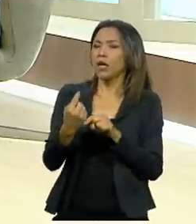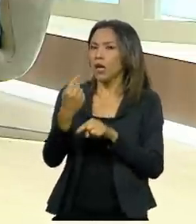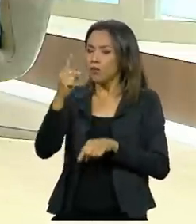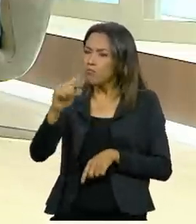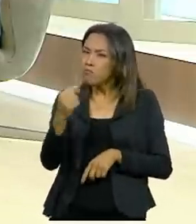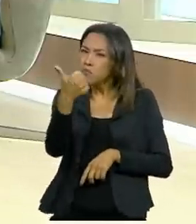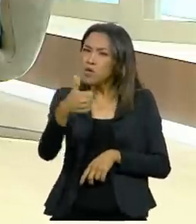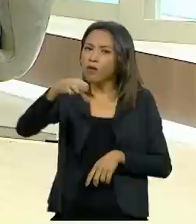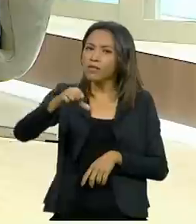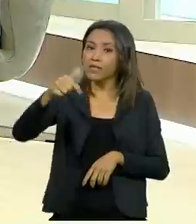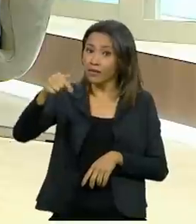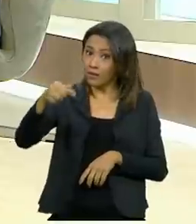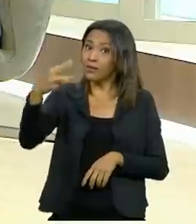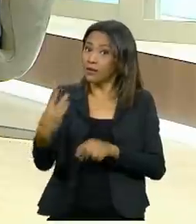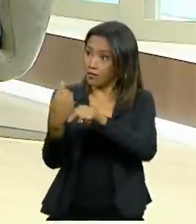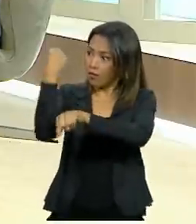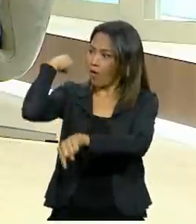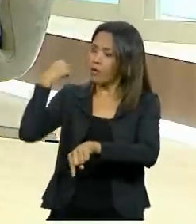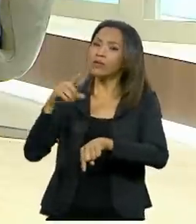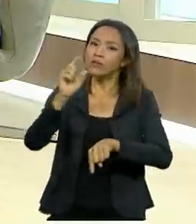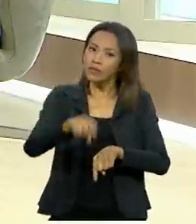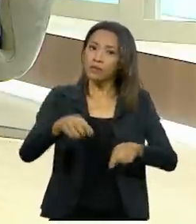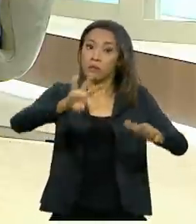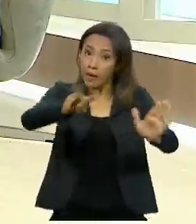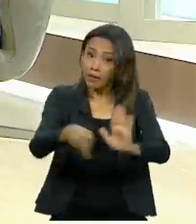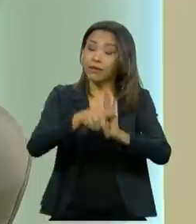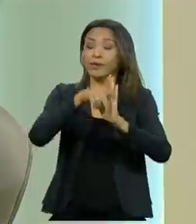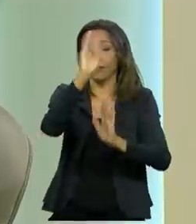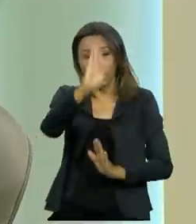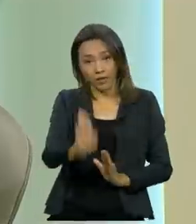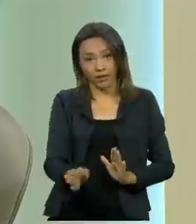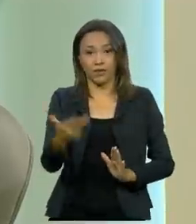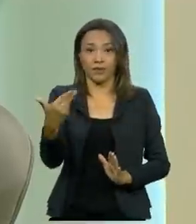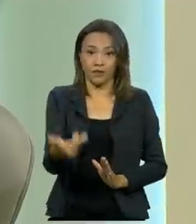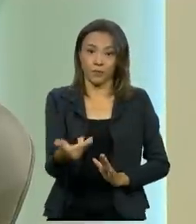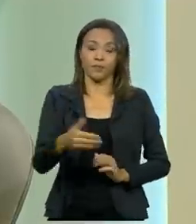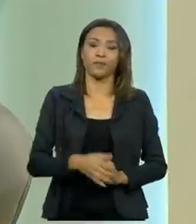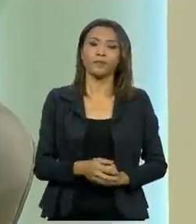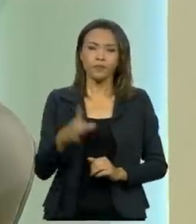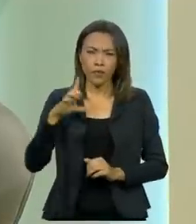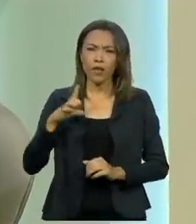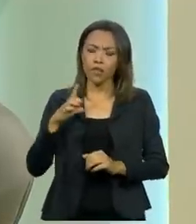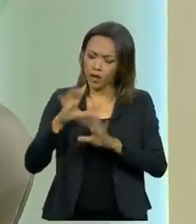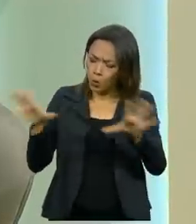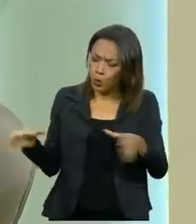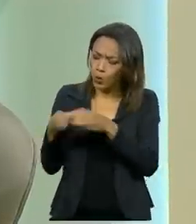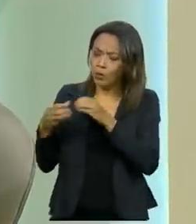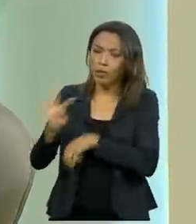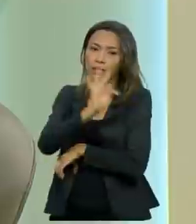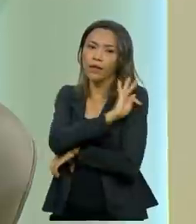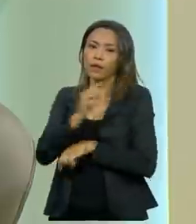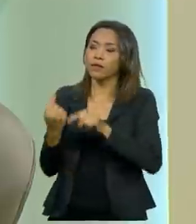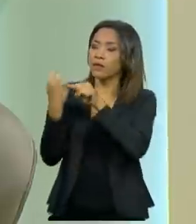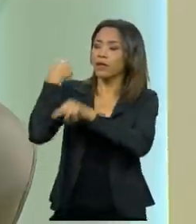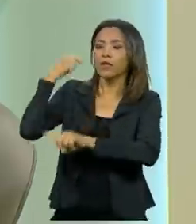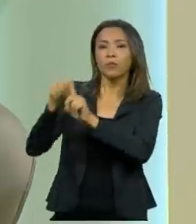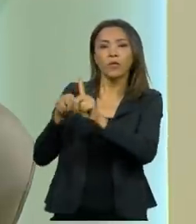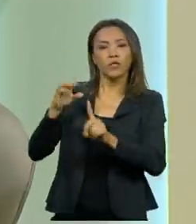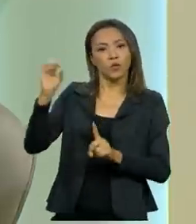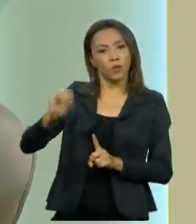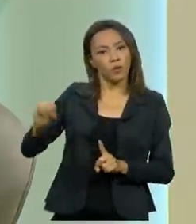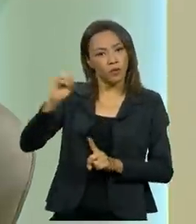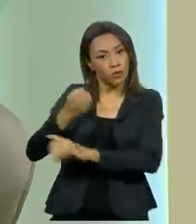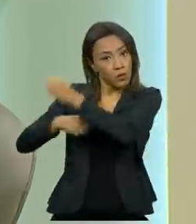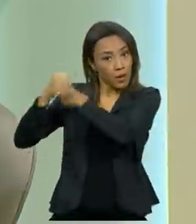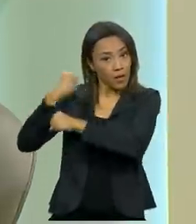patrimônio de cada um dos 220 milhões de brasileiros. E há um grupo técnico que, desde outubro do ano passado, preparou